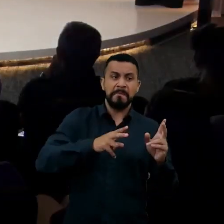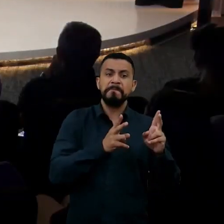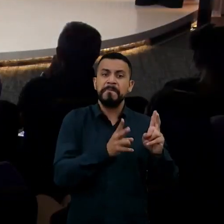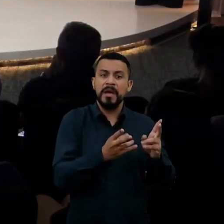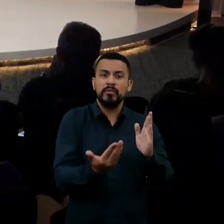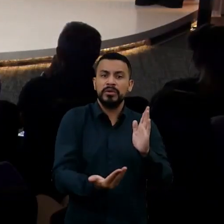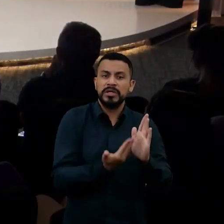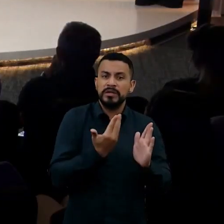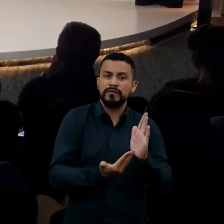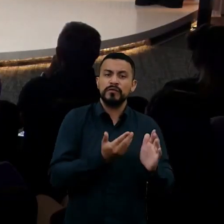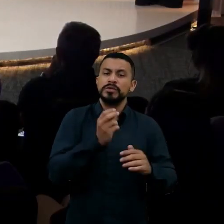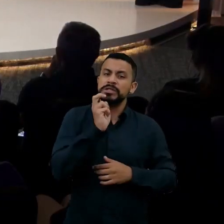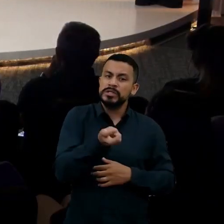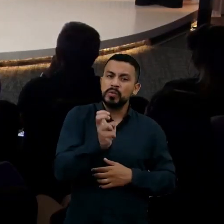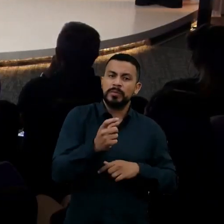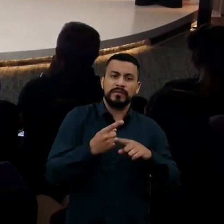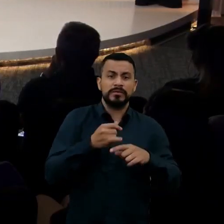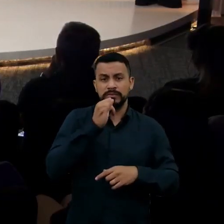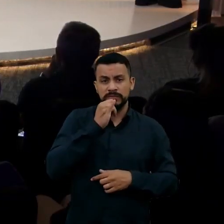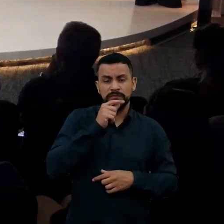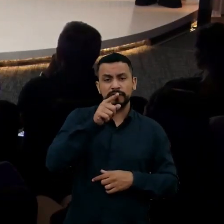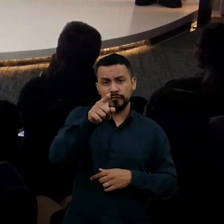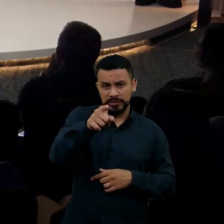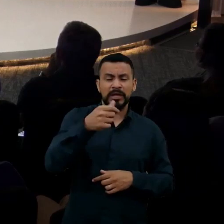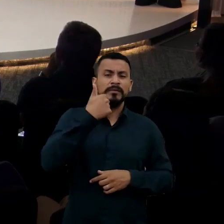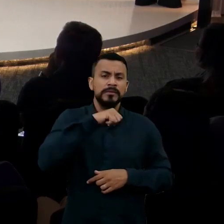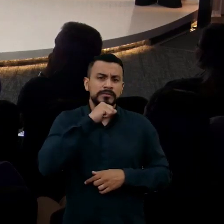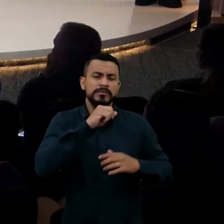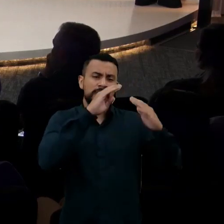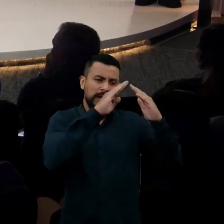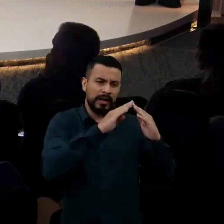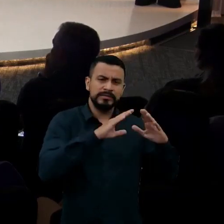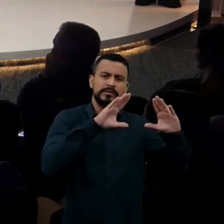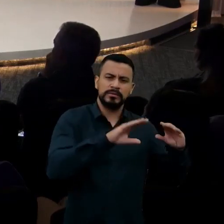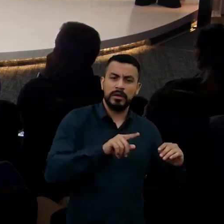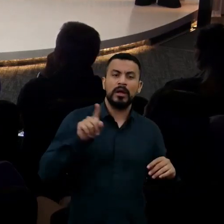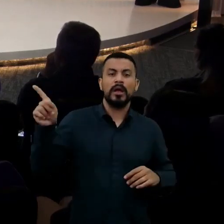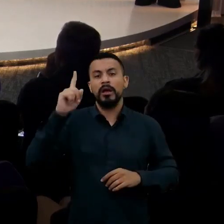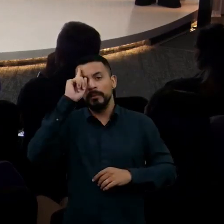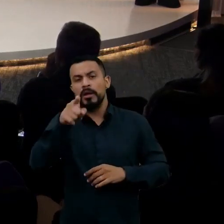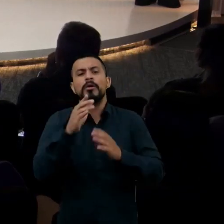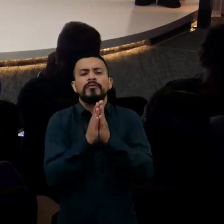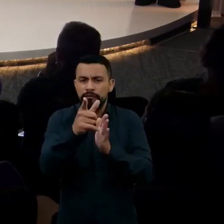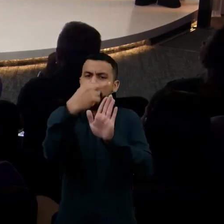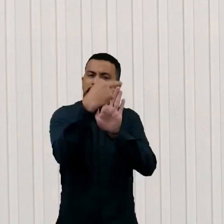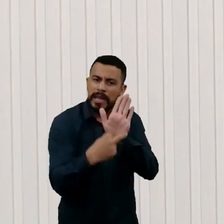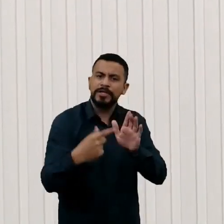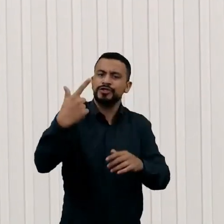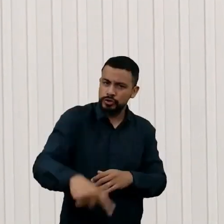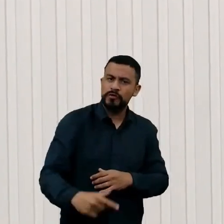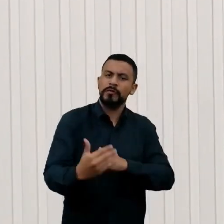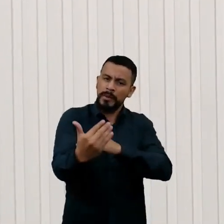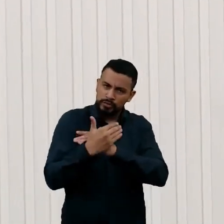se você tiver que ler a mãe em casa à noite e ele quer que você leia aquele livro para ele novamente. Você, claro,